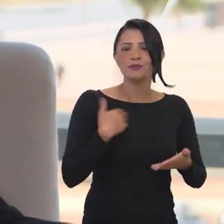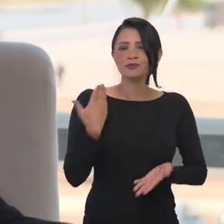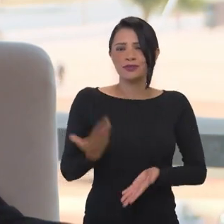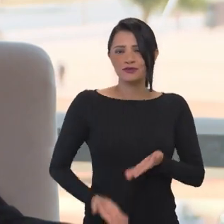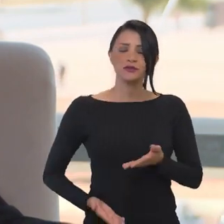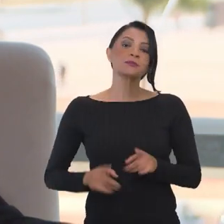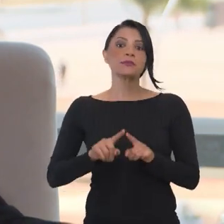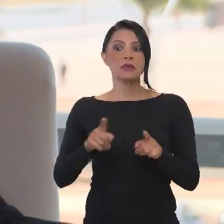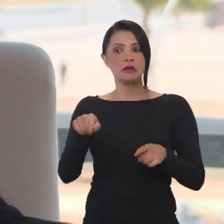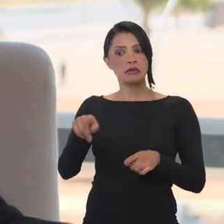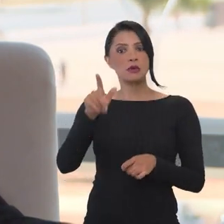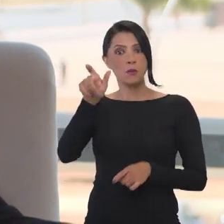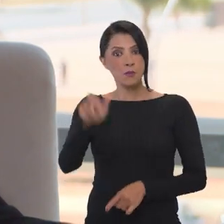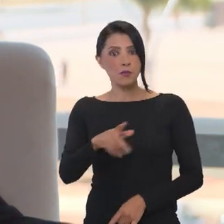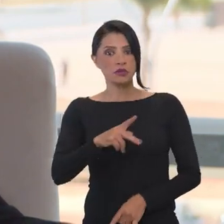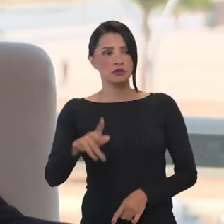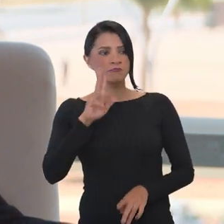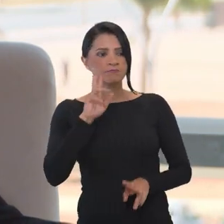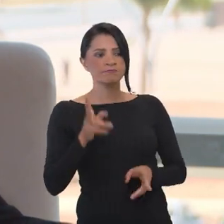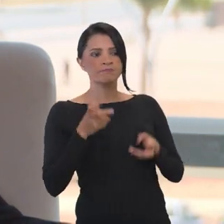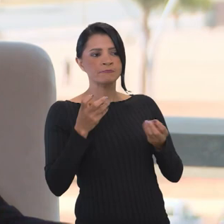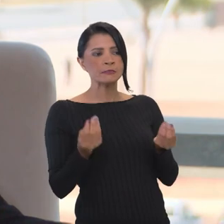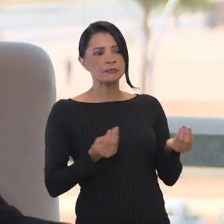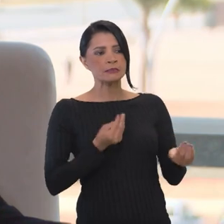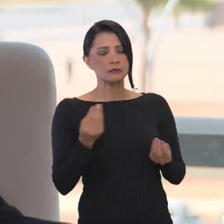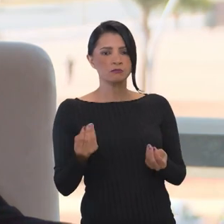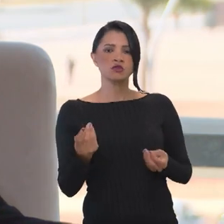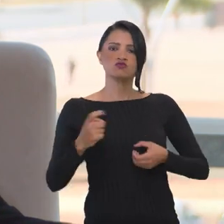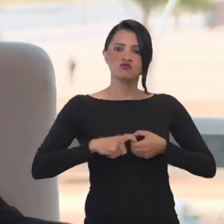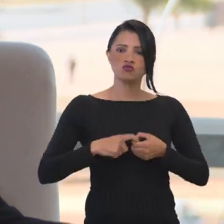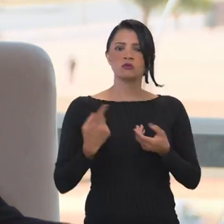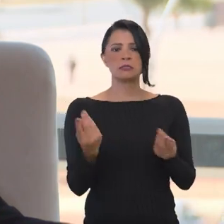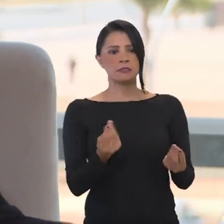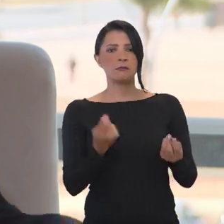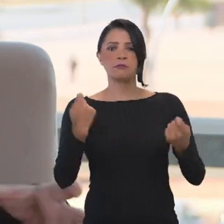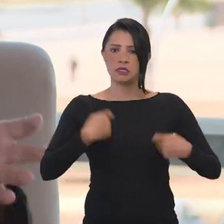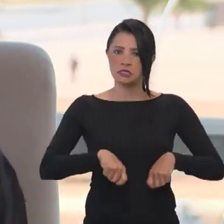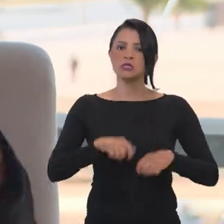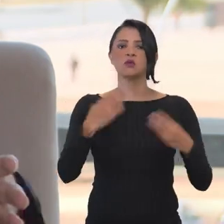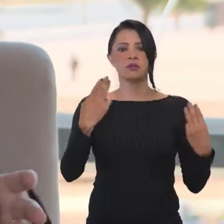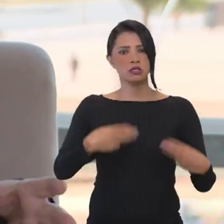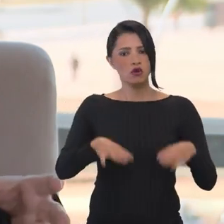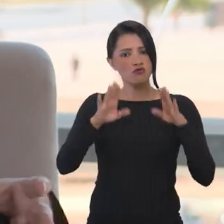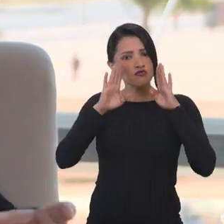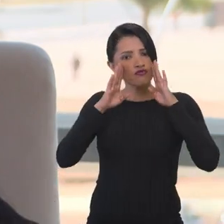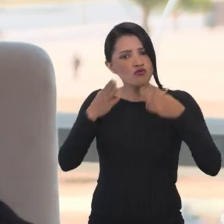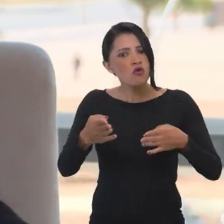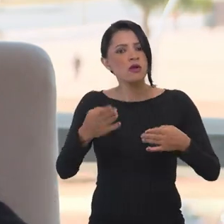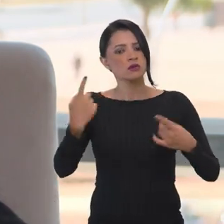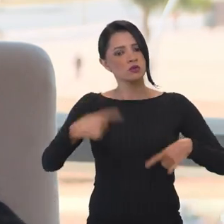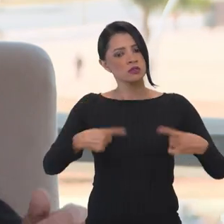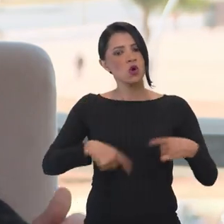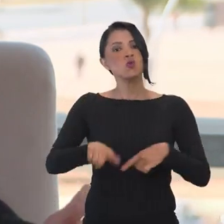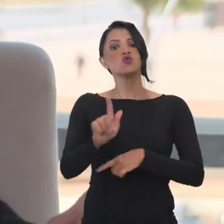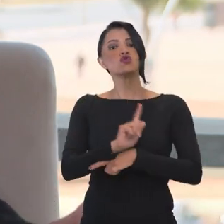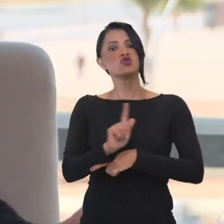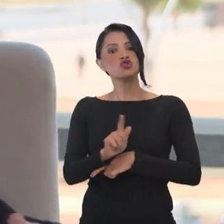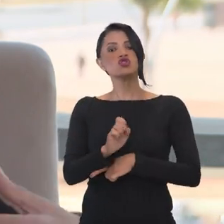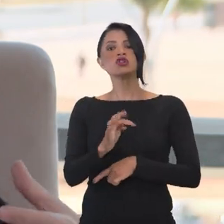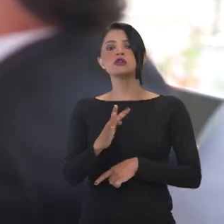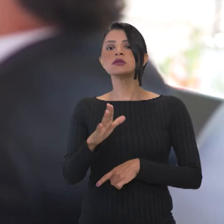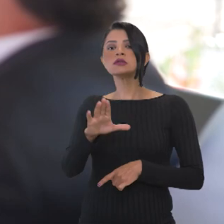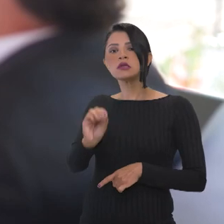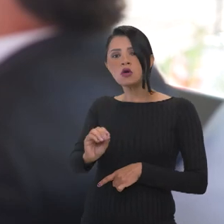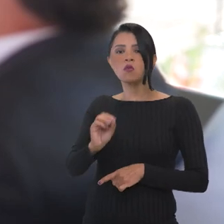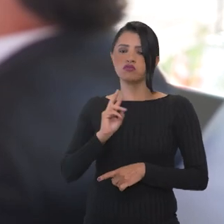centralidade. E o presidente percebeu que, na necessidade de reconstruir o Estado brasileiro, era bom ter o Ministério focado na discussão de gestão para, de